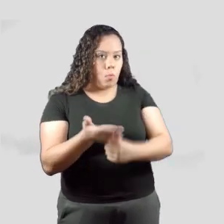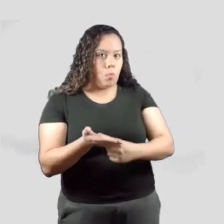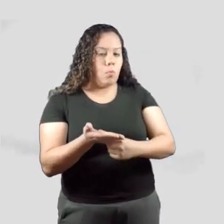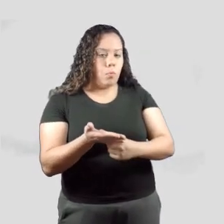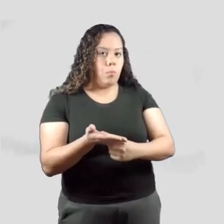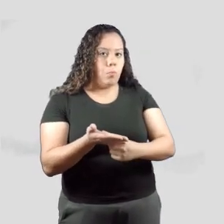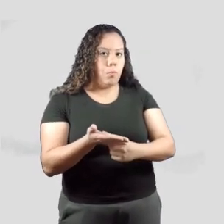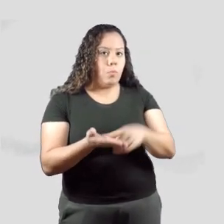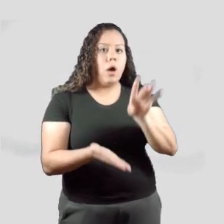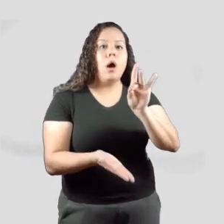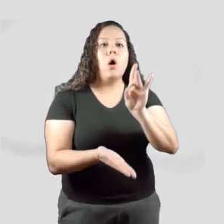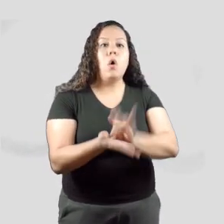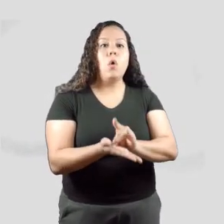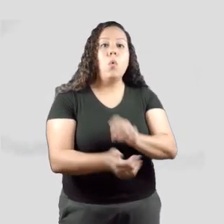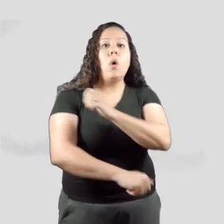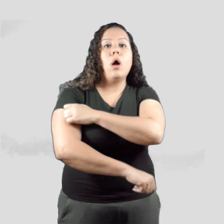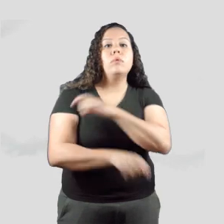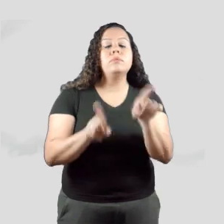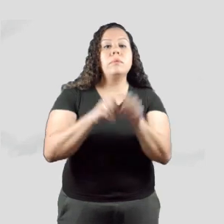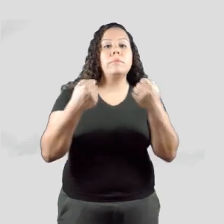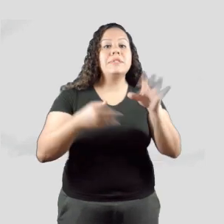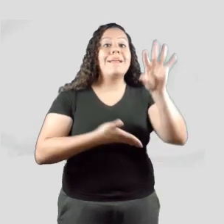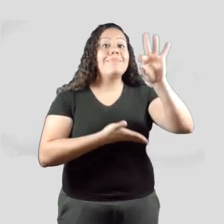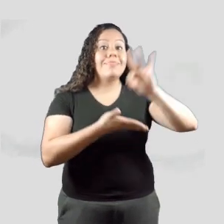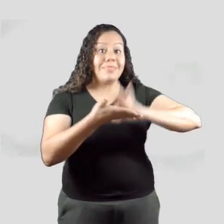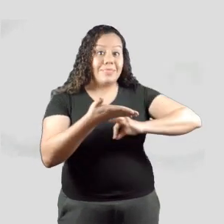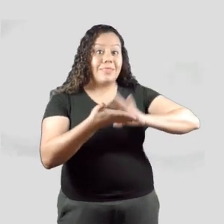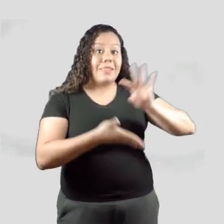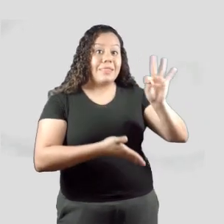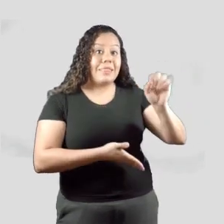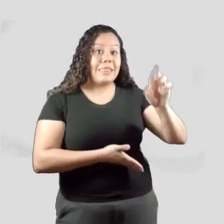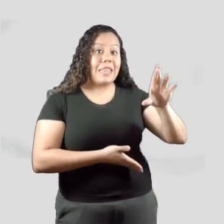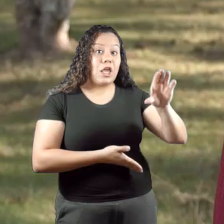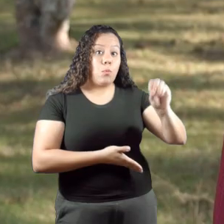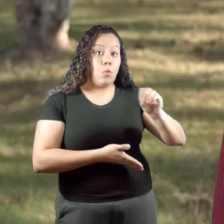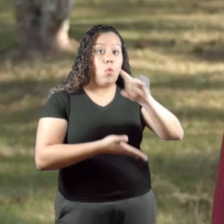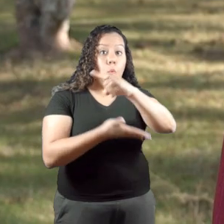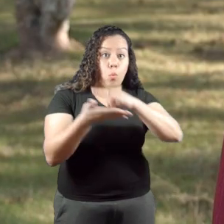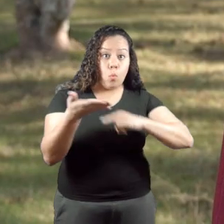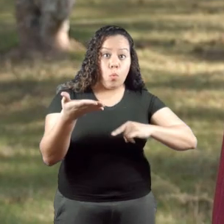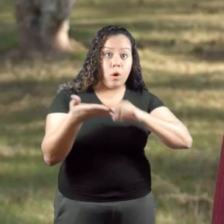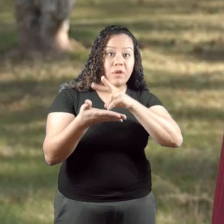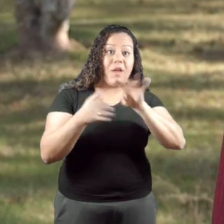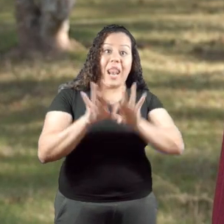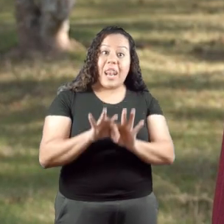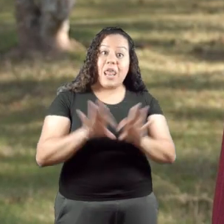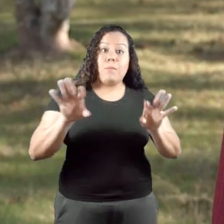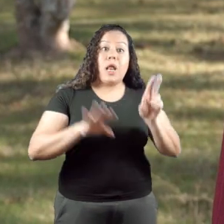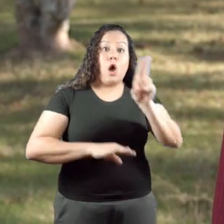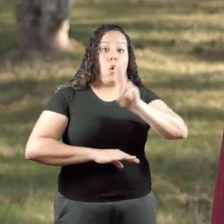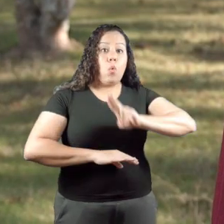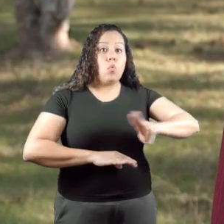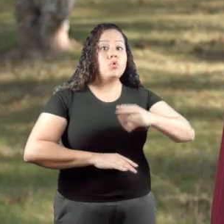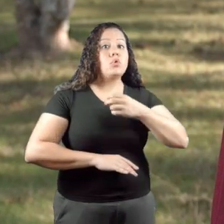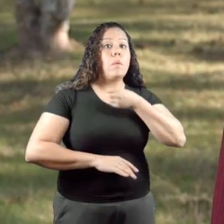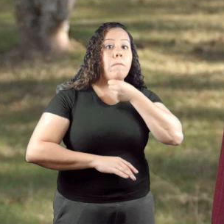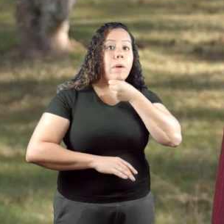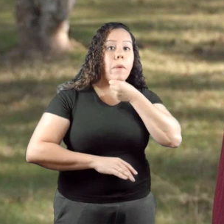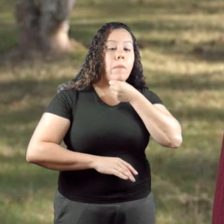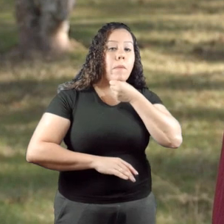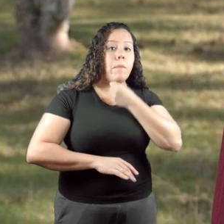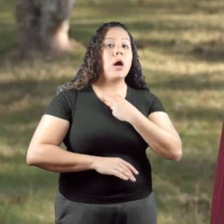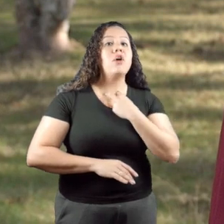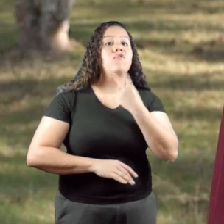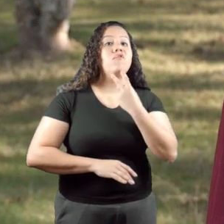matrícula na disciplina, o estudante também deverá assinar um termo de liberação do uso